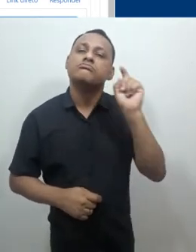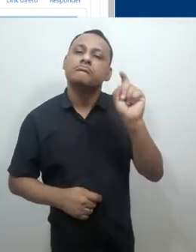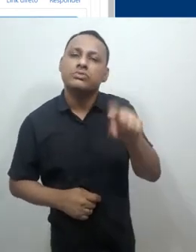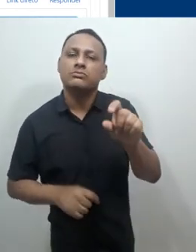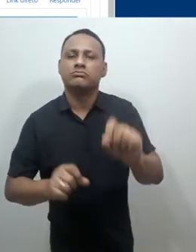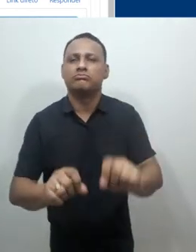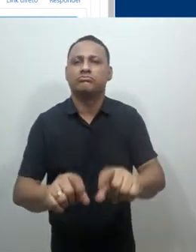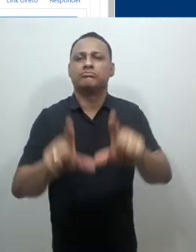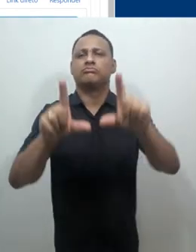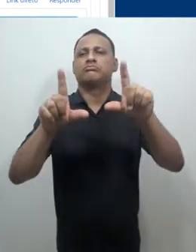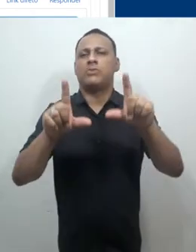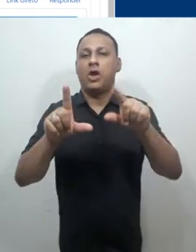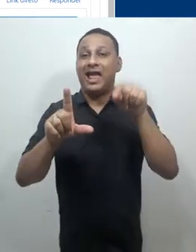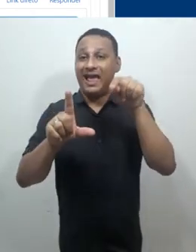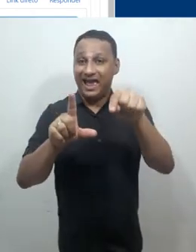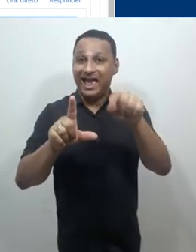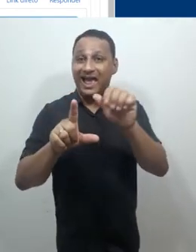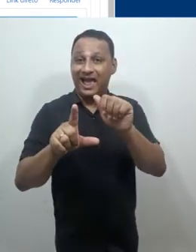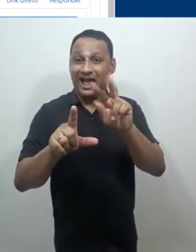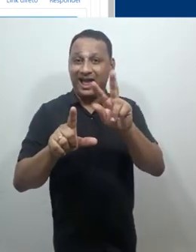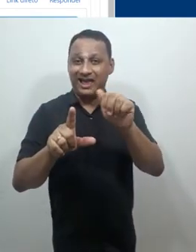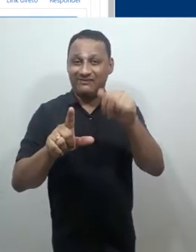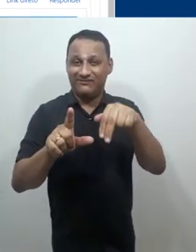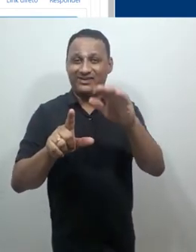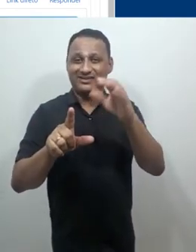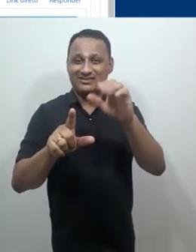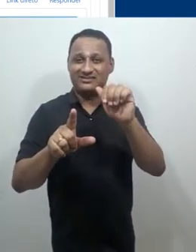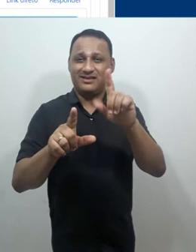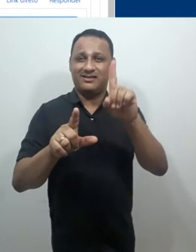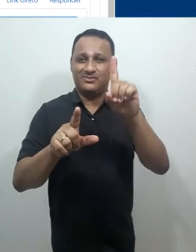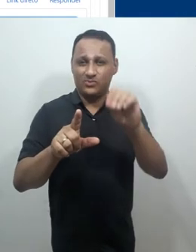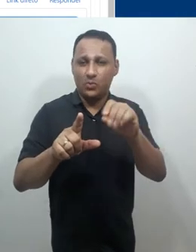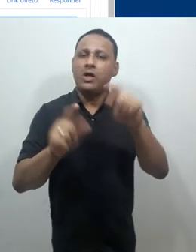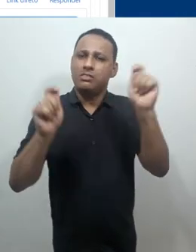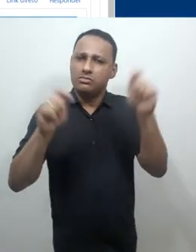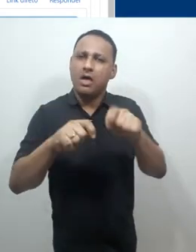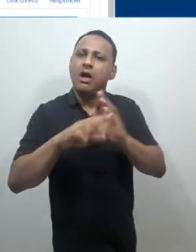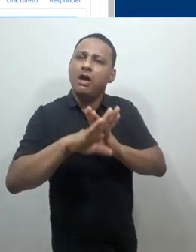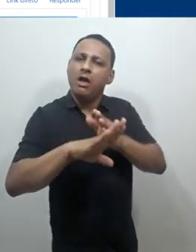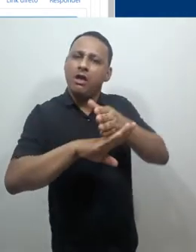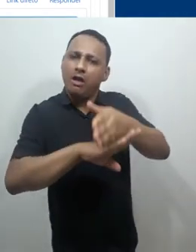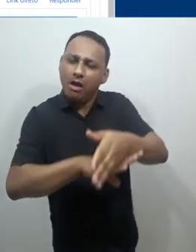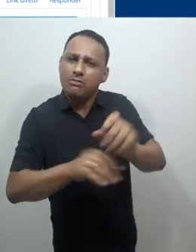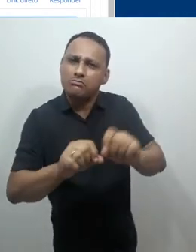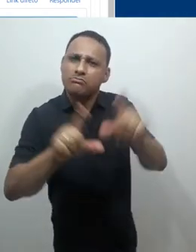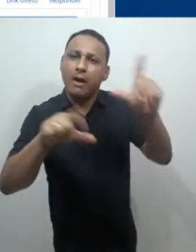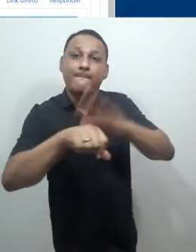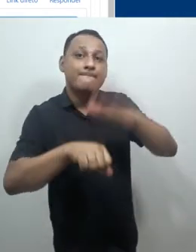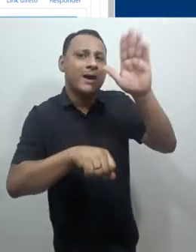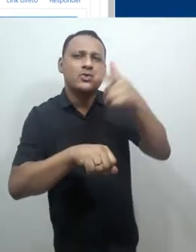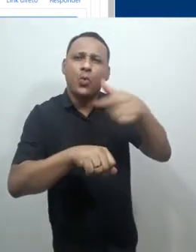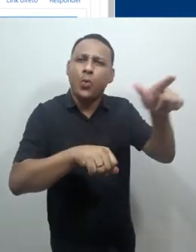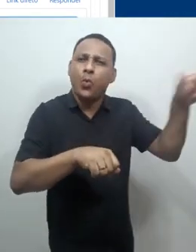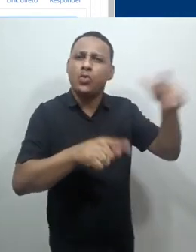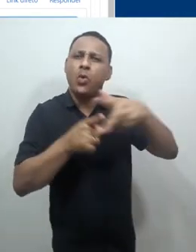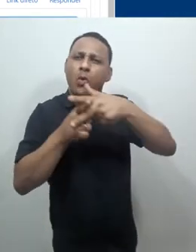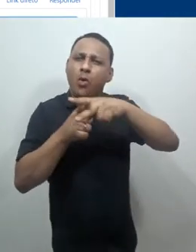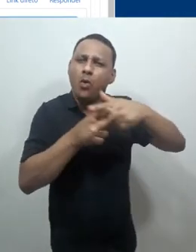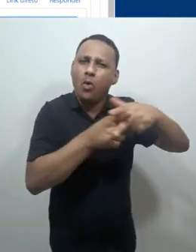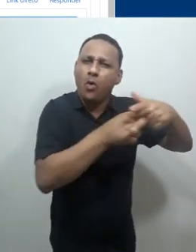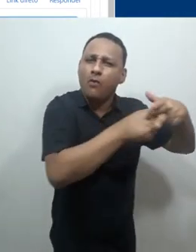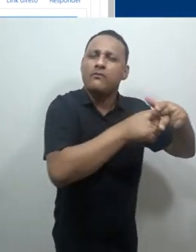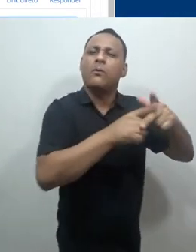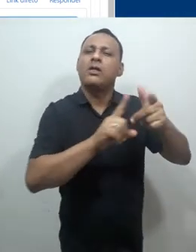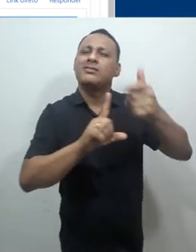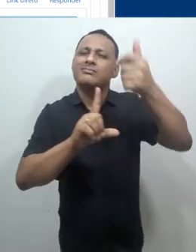ou posso clicar sobre o link Avançado e ter acesso a uma página com